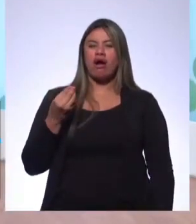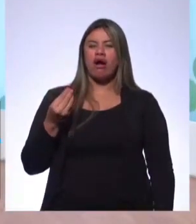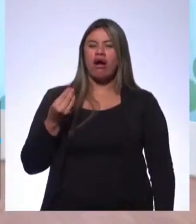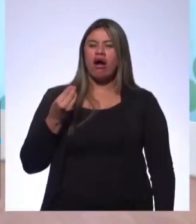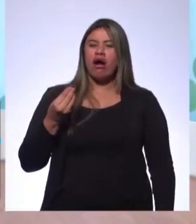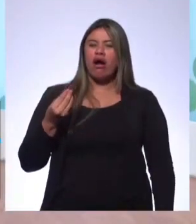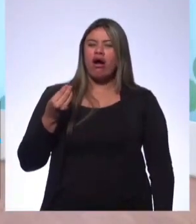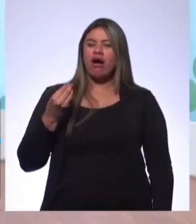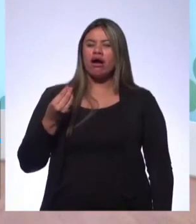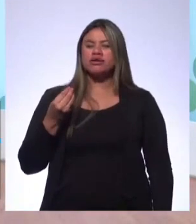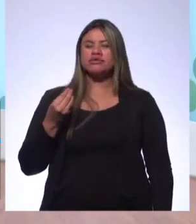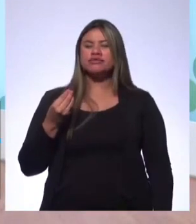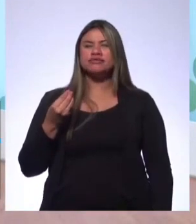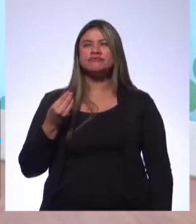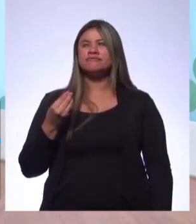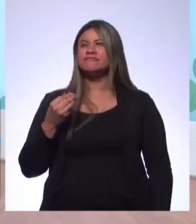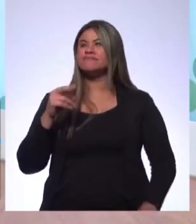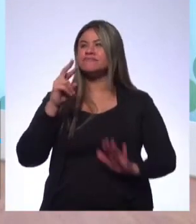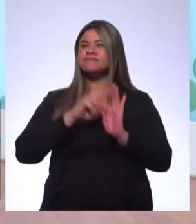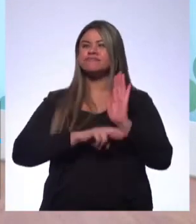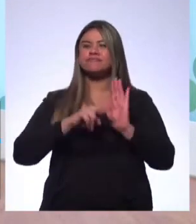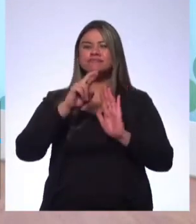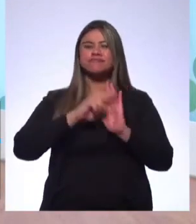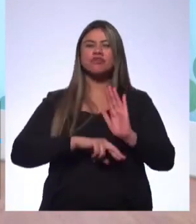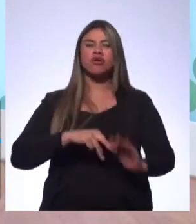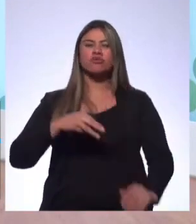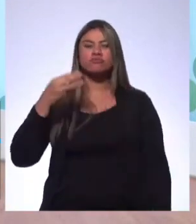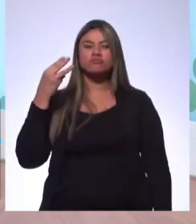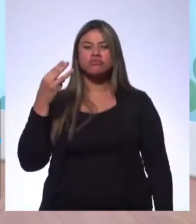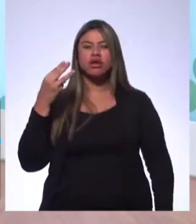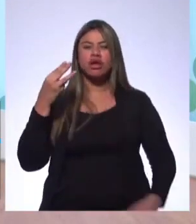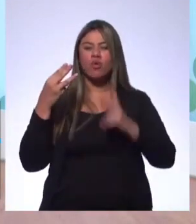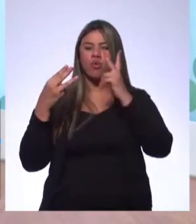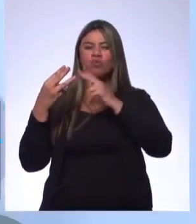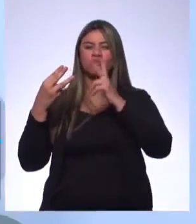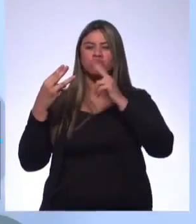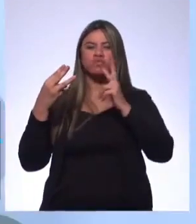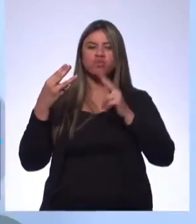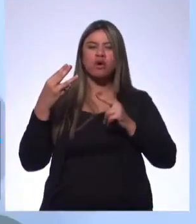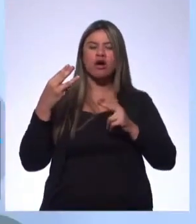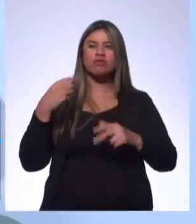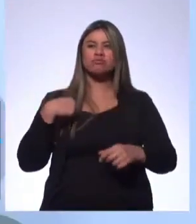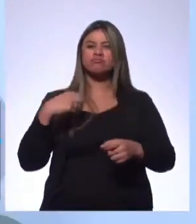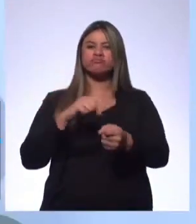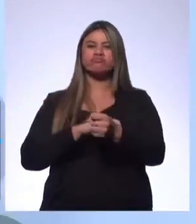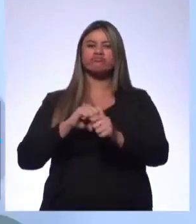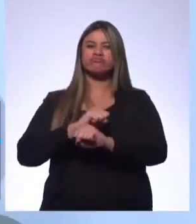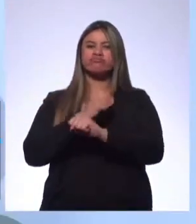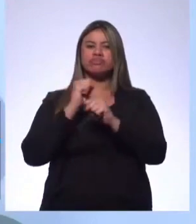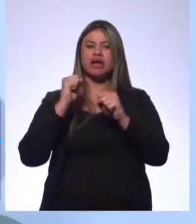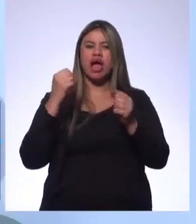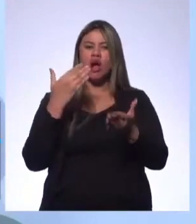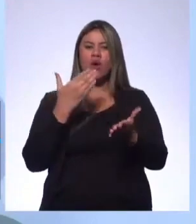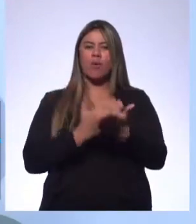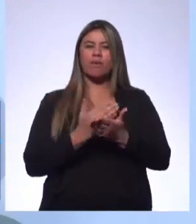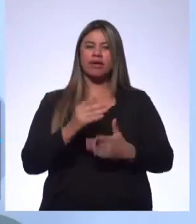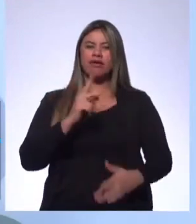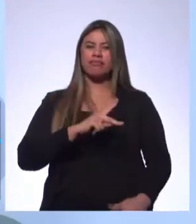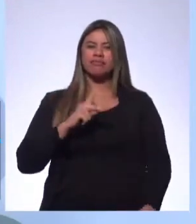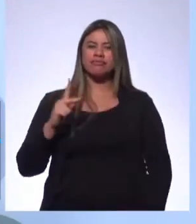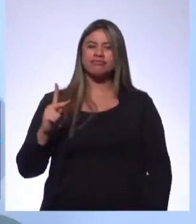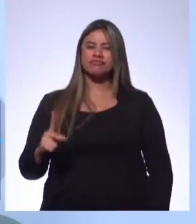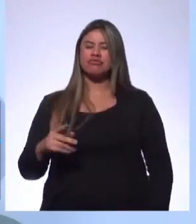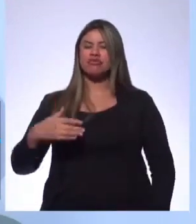redações iguais. Não, acredito. Três resenhas iguais. Eu fiquei com muita raiva. Eu tinha começado a carreira naquela época toda,